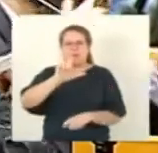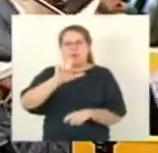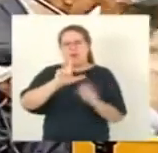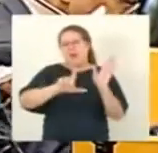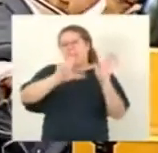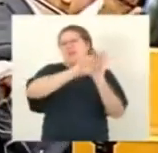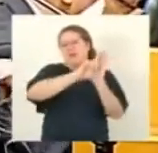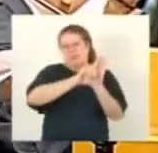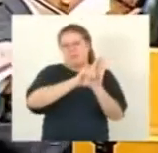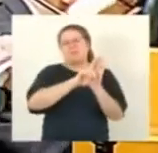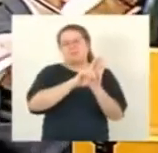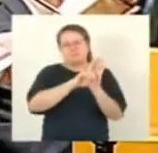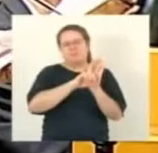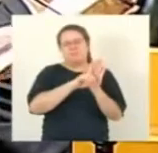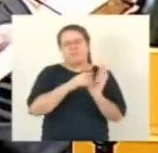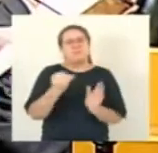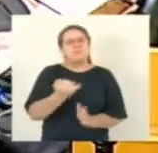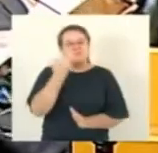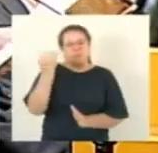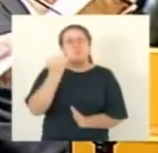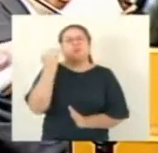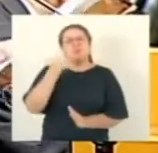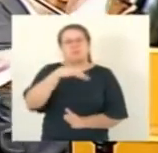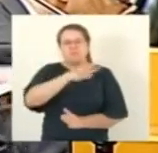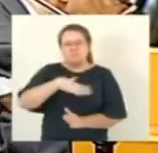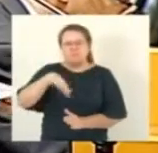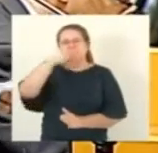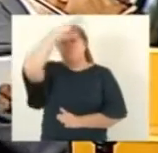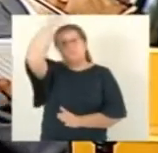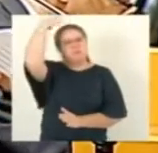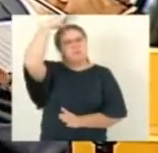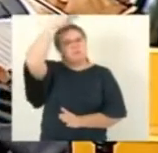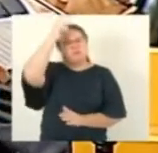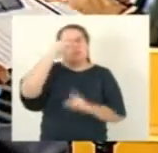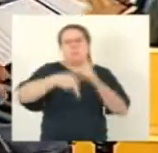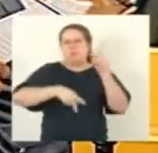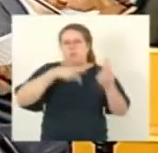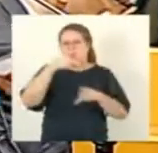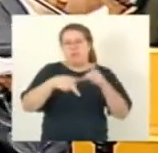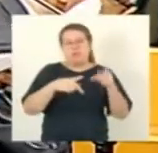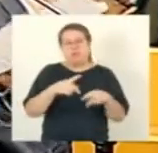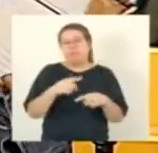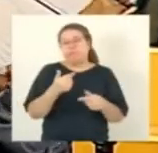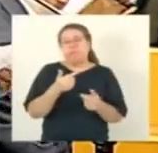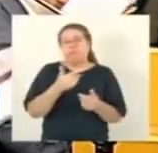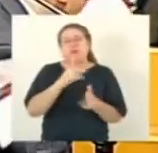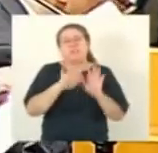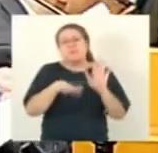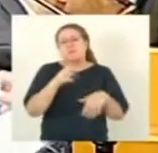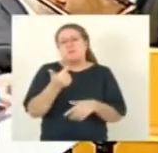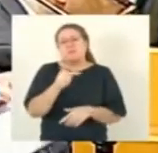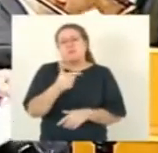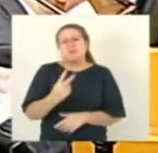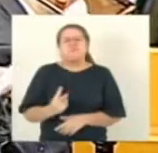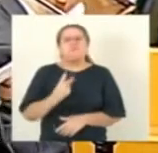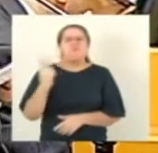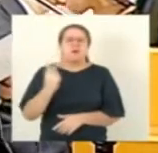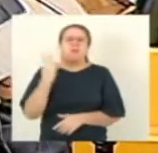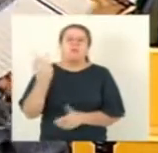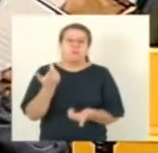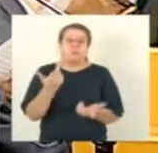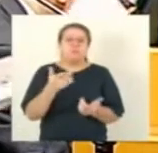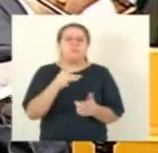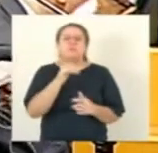importante para toda a população do Estado do Espírito Santo e nem sempre valorizado. Só para se ter uma ideia, o Médico